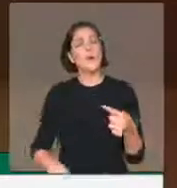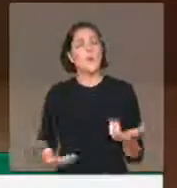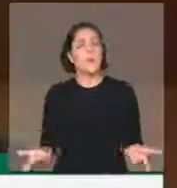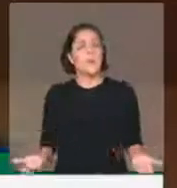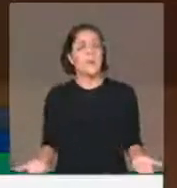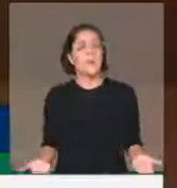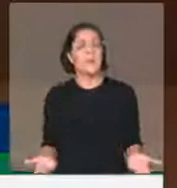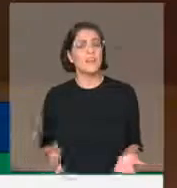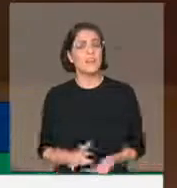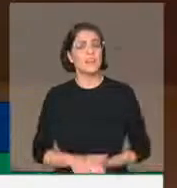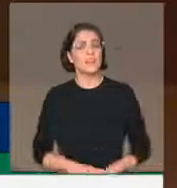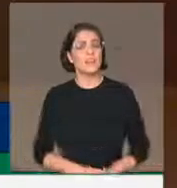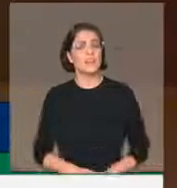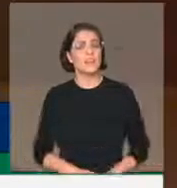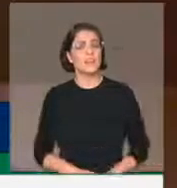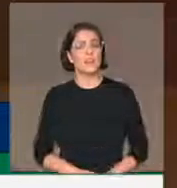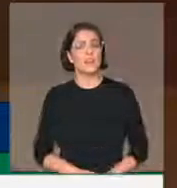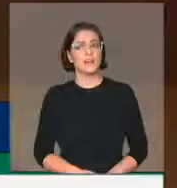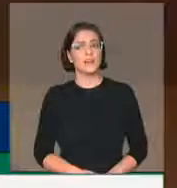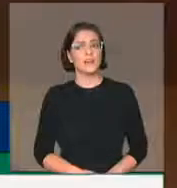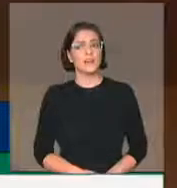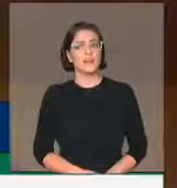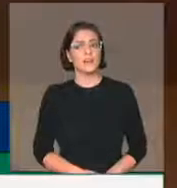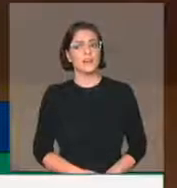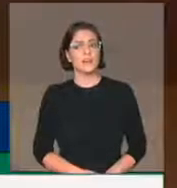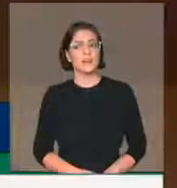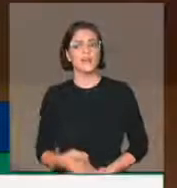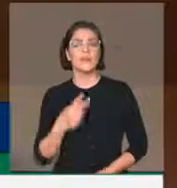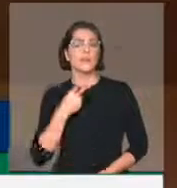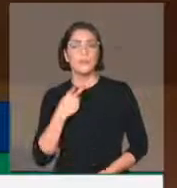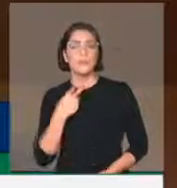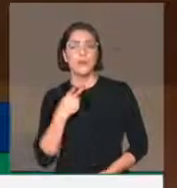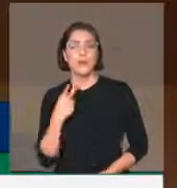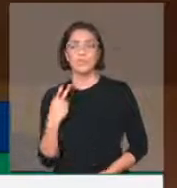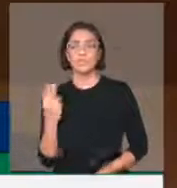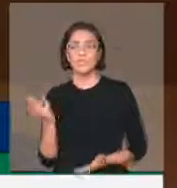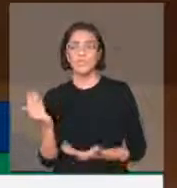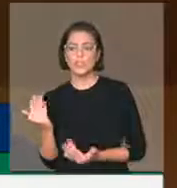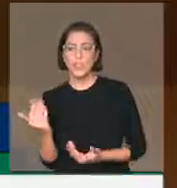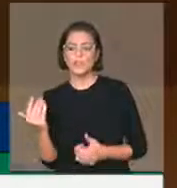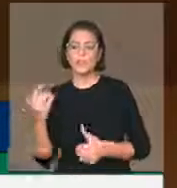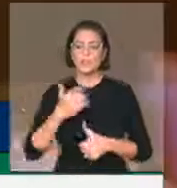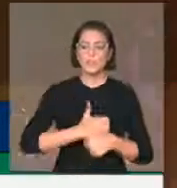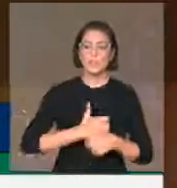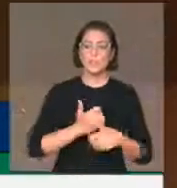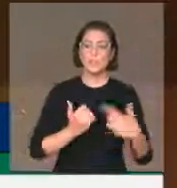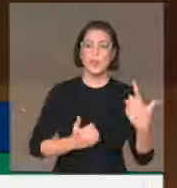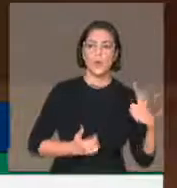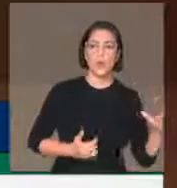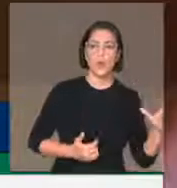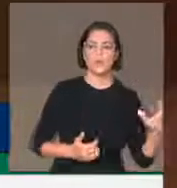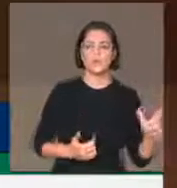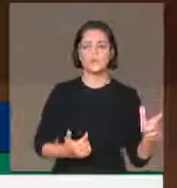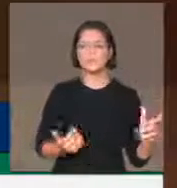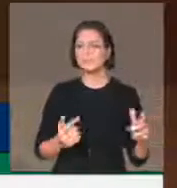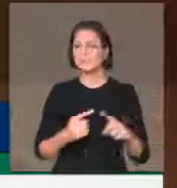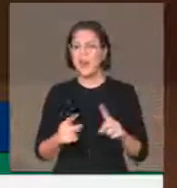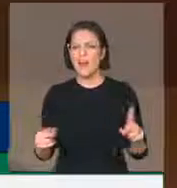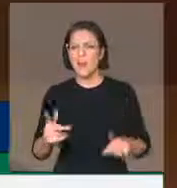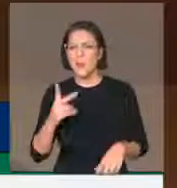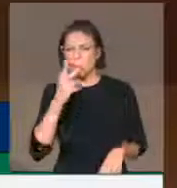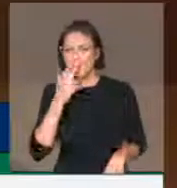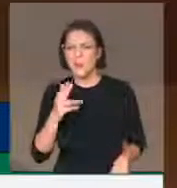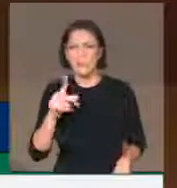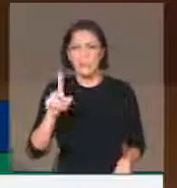permitir que jovens substituam outros trabalhadores. Se decidir aqui o que se quer, ou a medida é para substituir